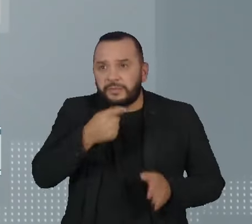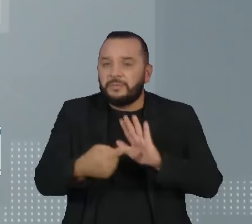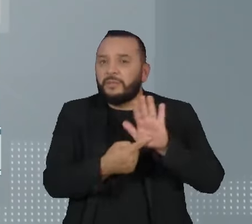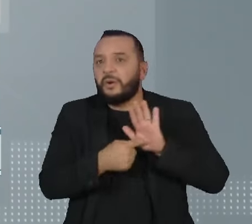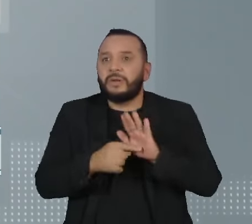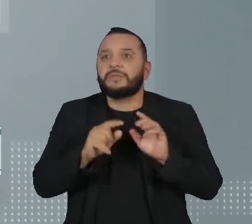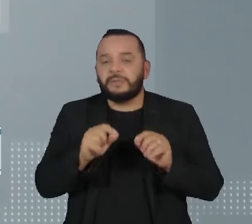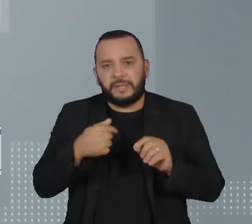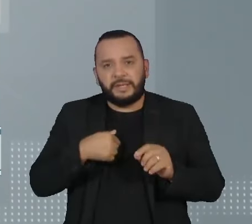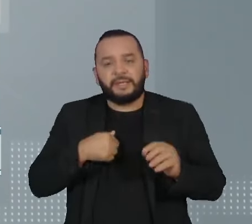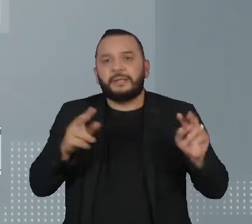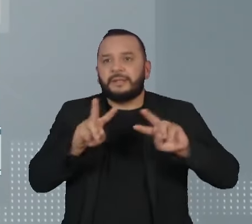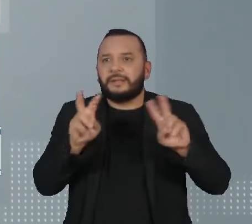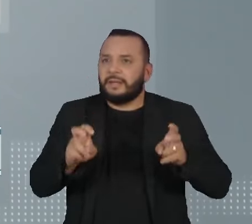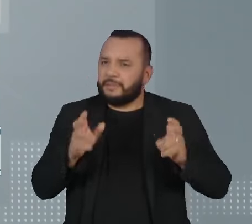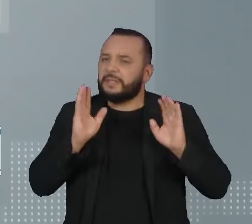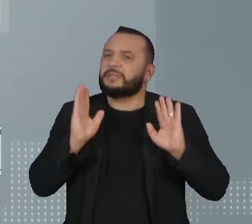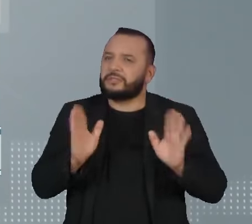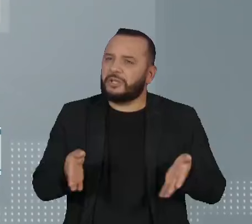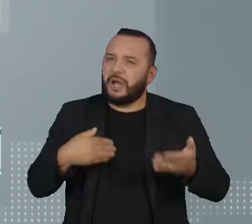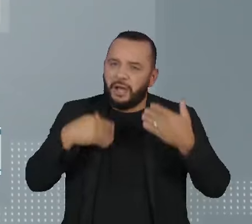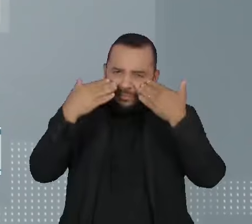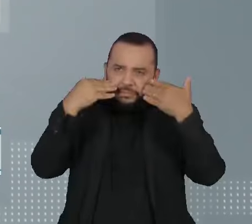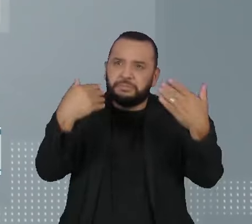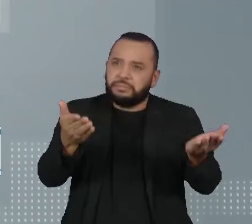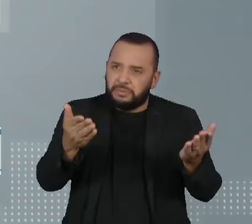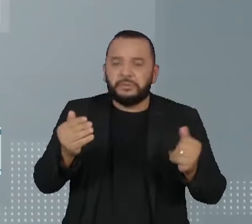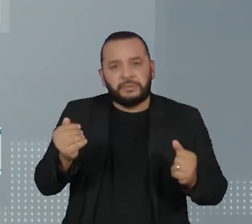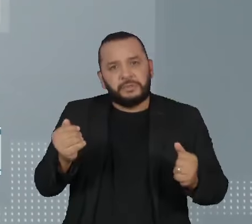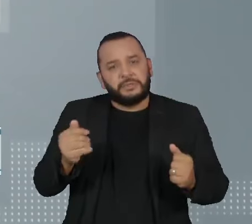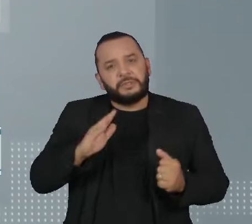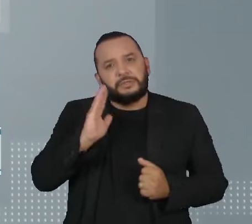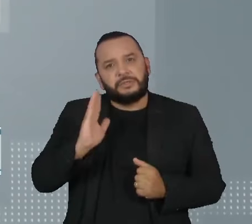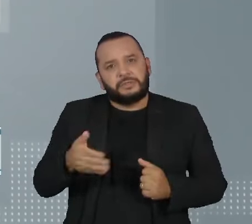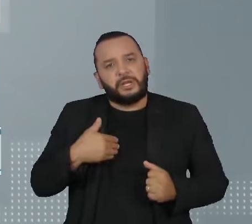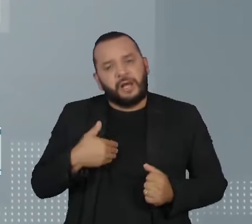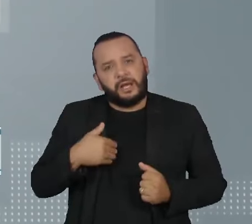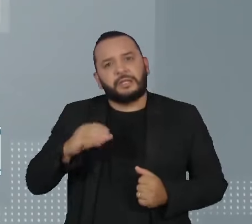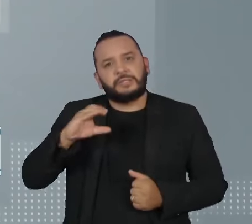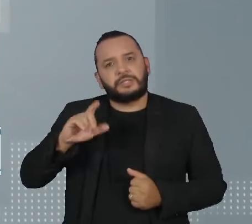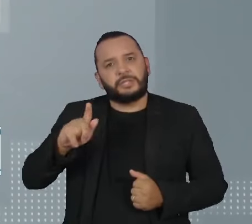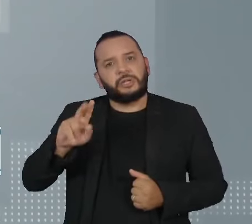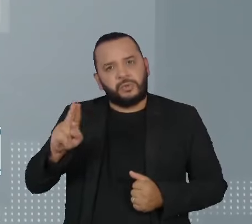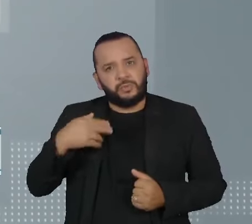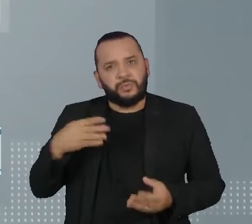sigilosos casos que já foram tornados públicos em grau de recurso pela Controladoria-Geral da União. recurso Controladoria